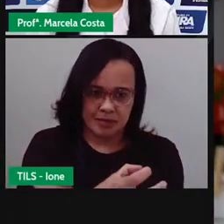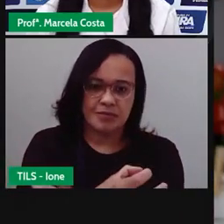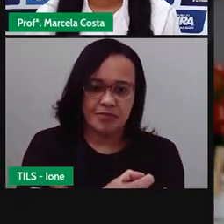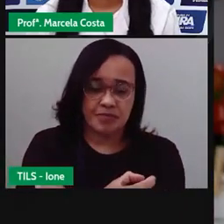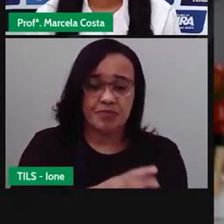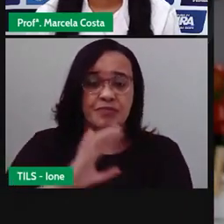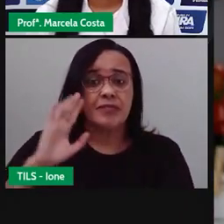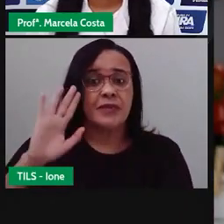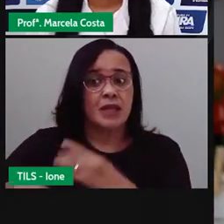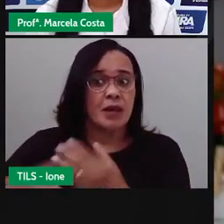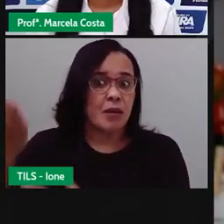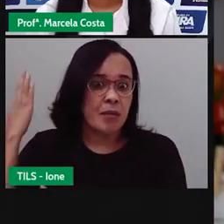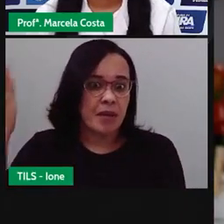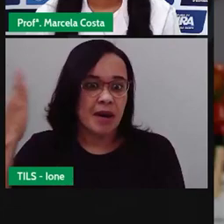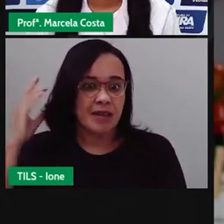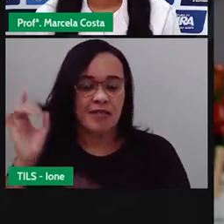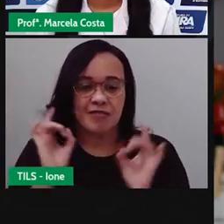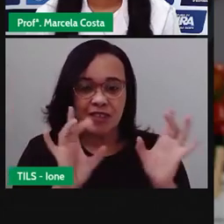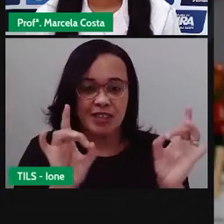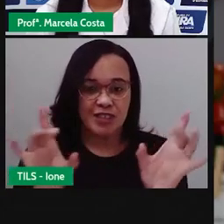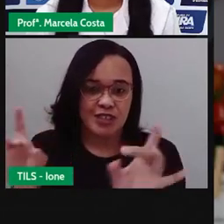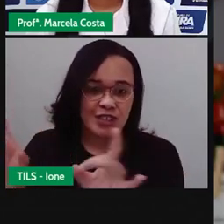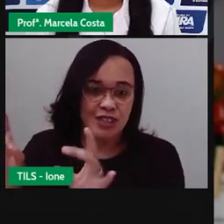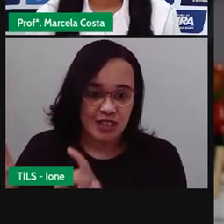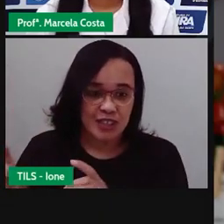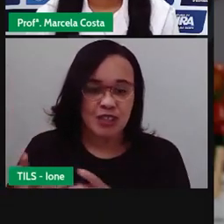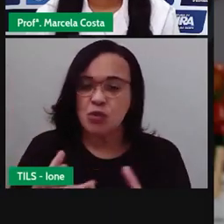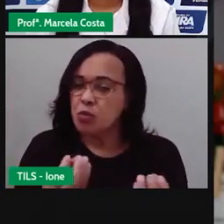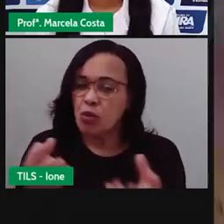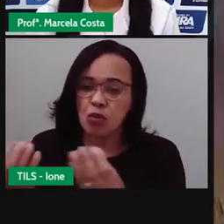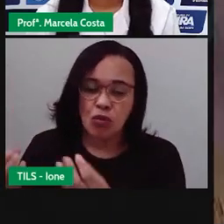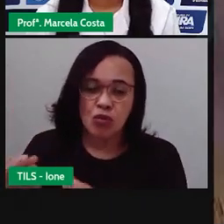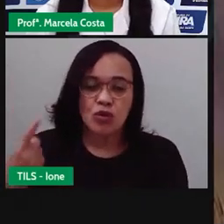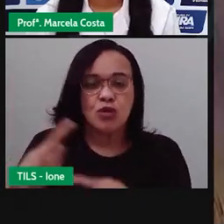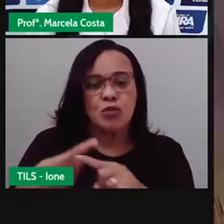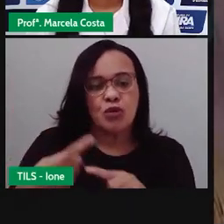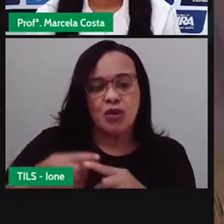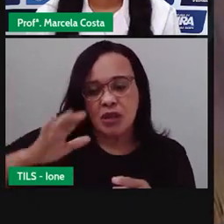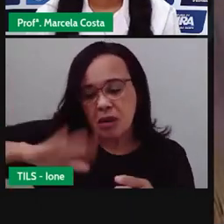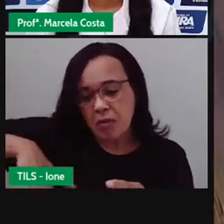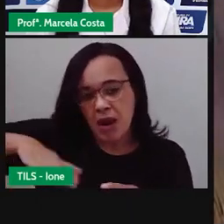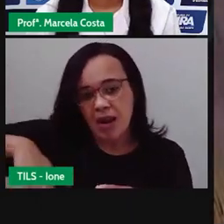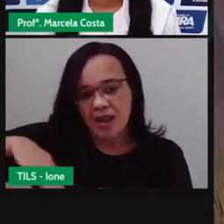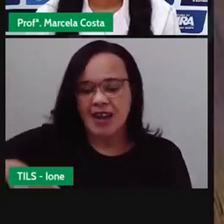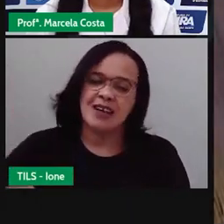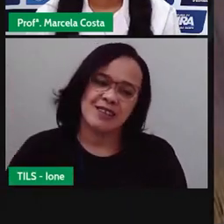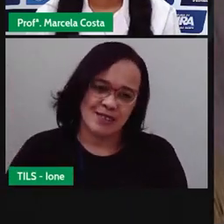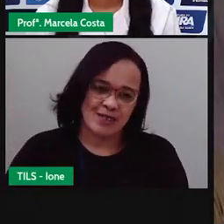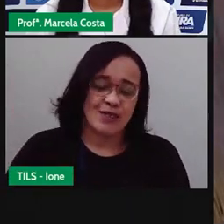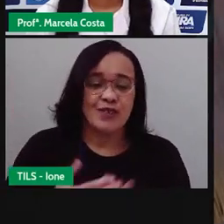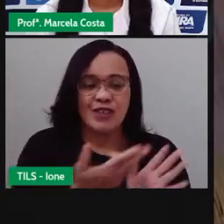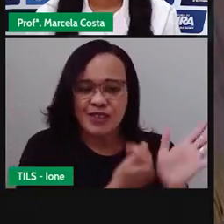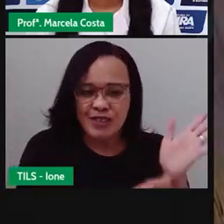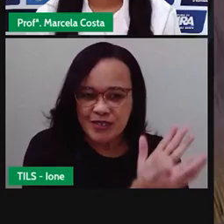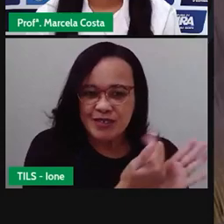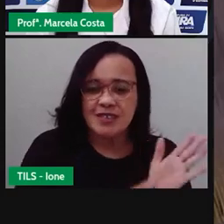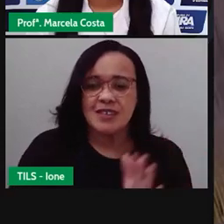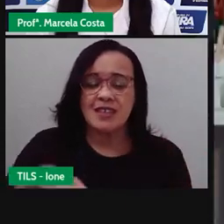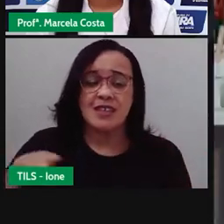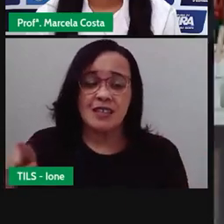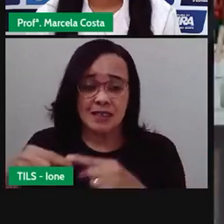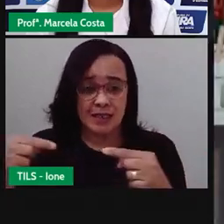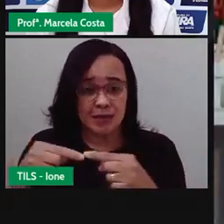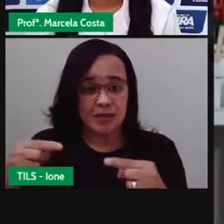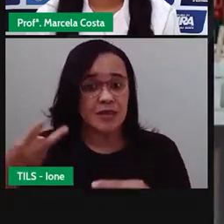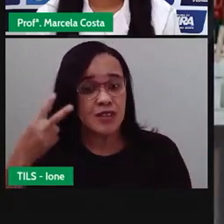interior, pelo preço razoável, permitindo aos compradores belas histórias rimadas, satisfazendo o leitor.